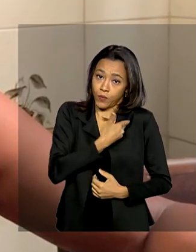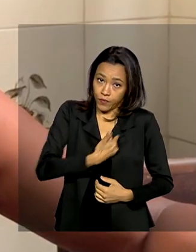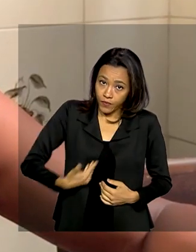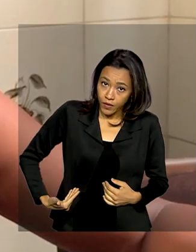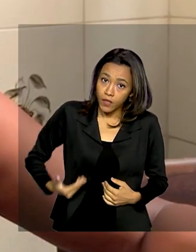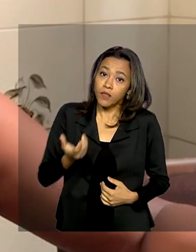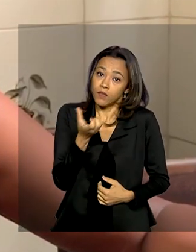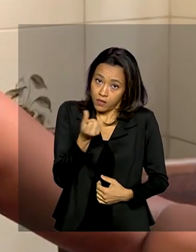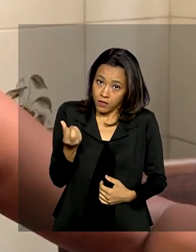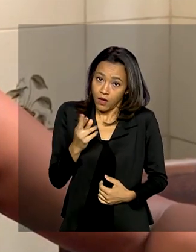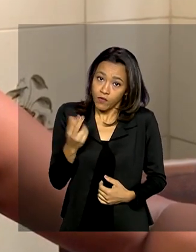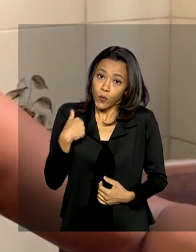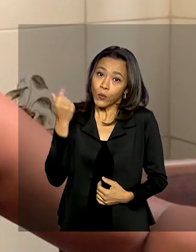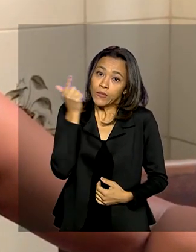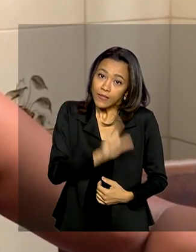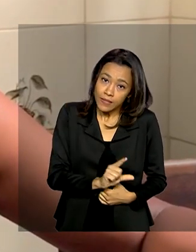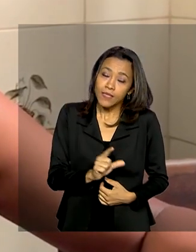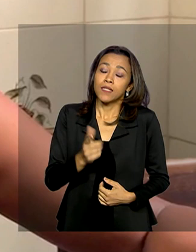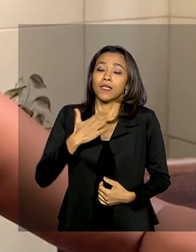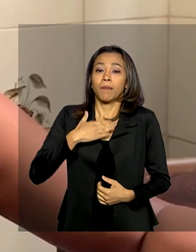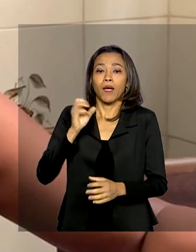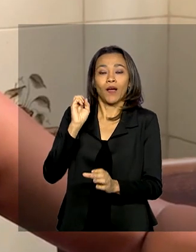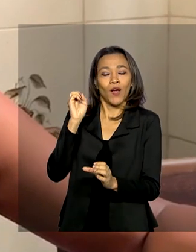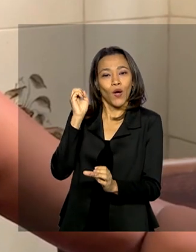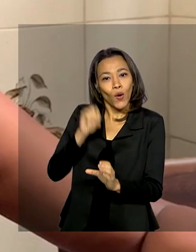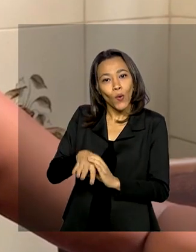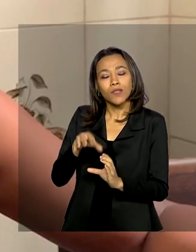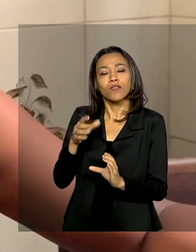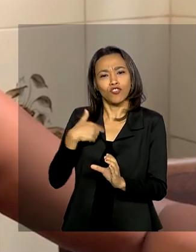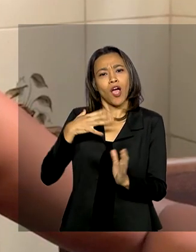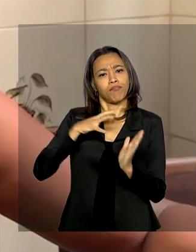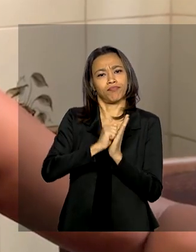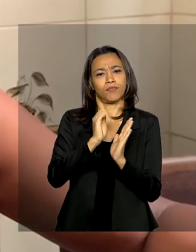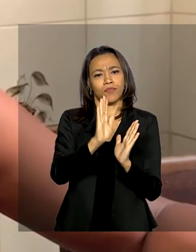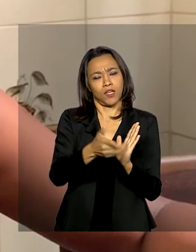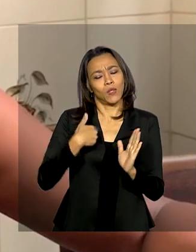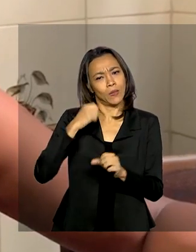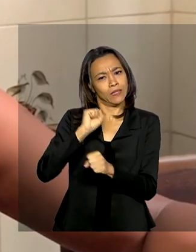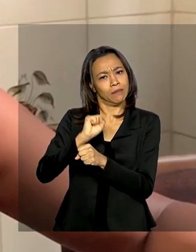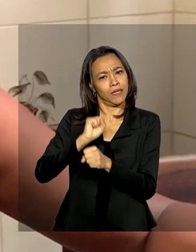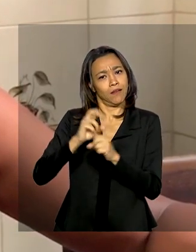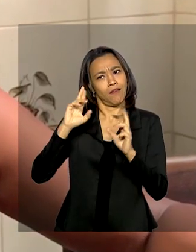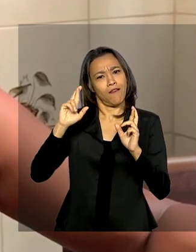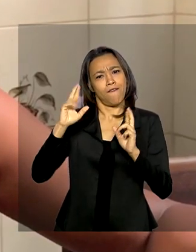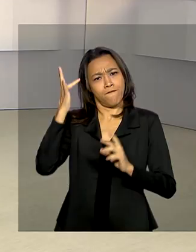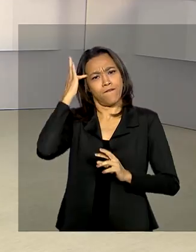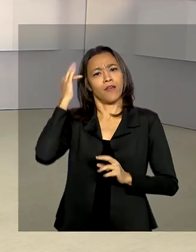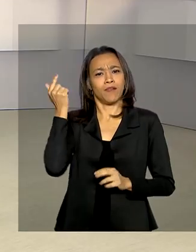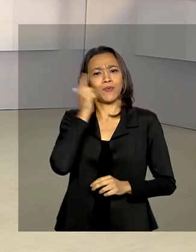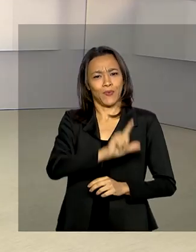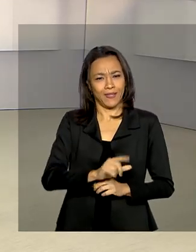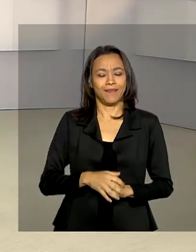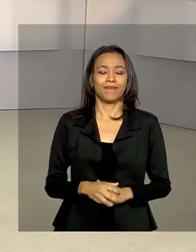conseguir, né, cair na minha conta, já me cadastrei, vou esperar, estou com fé que vai dar tudo certo.